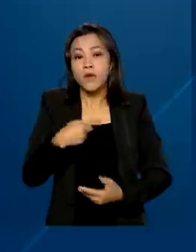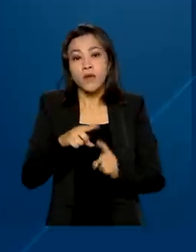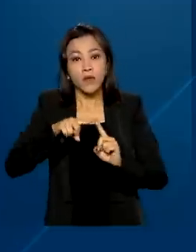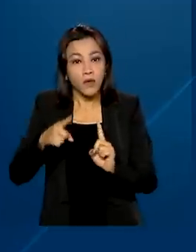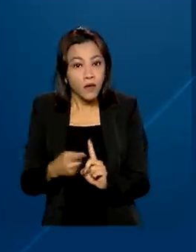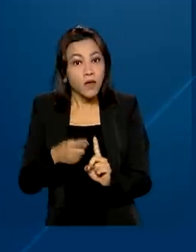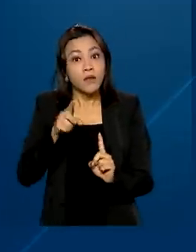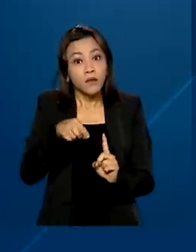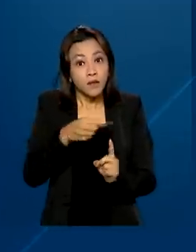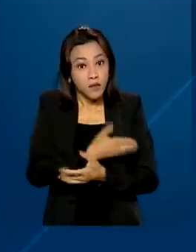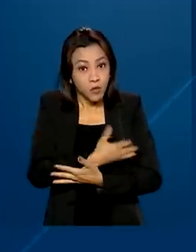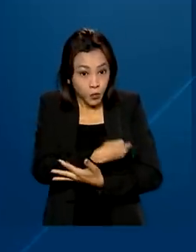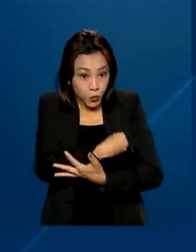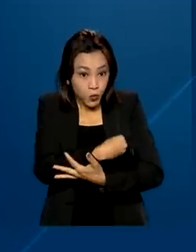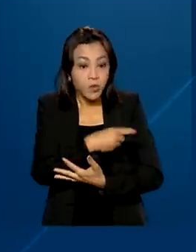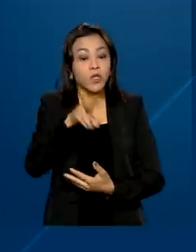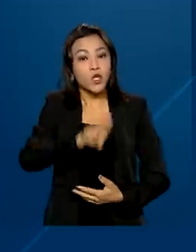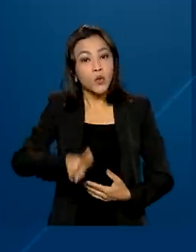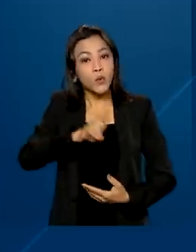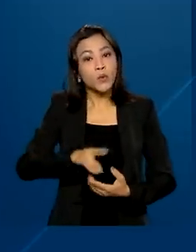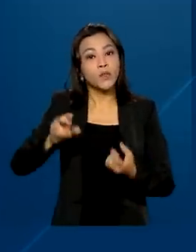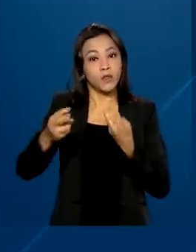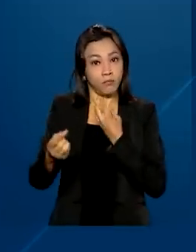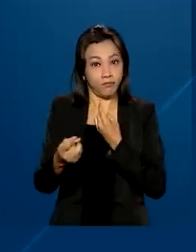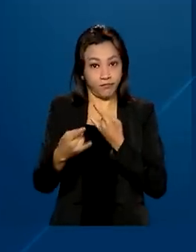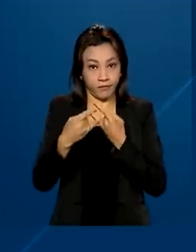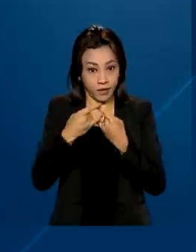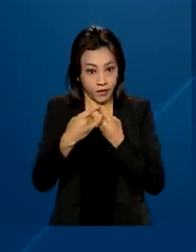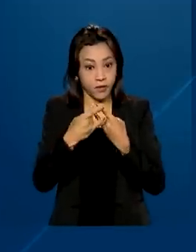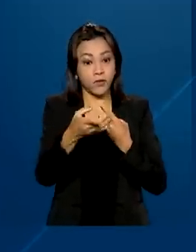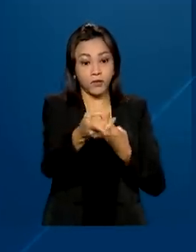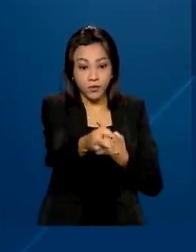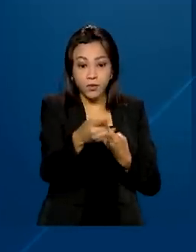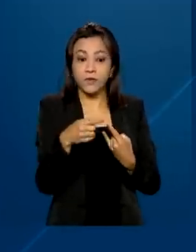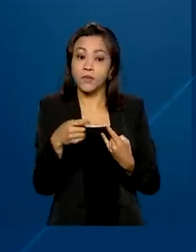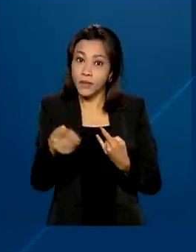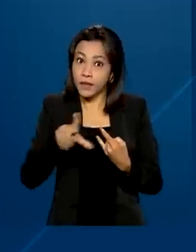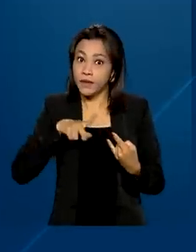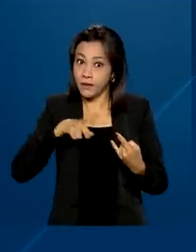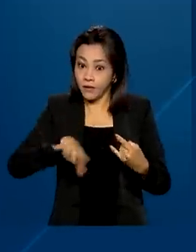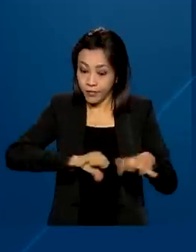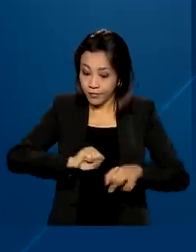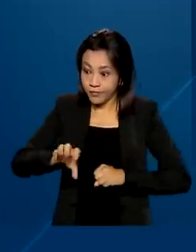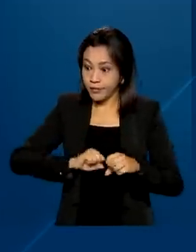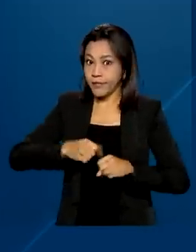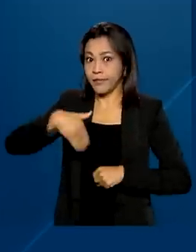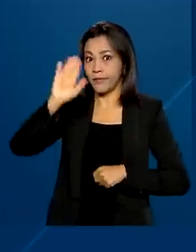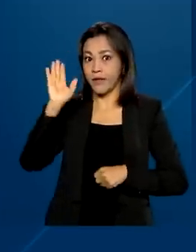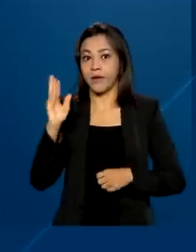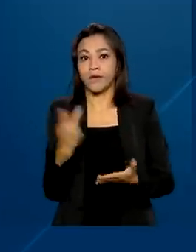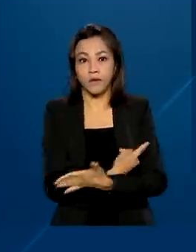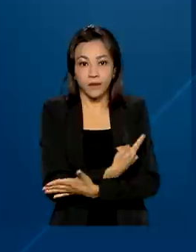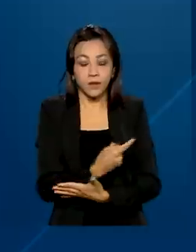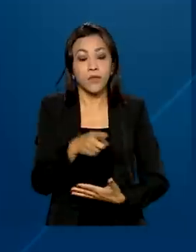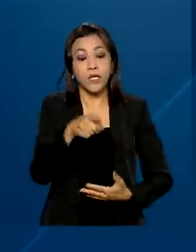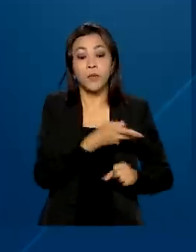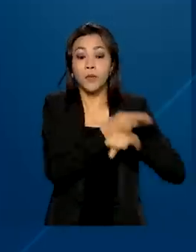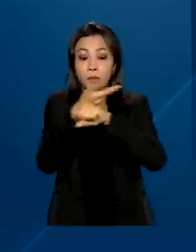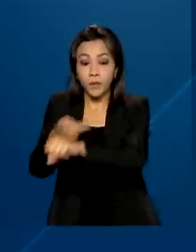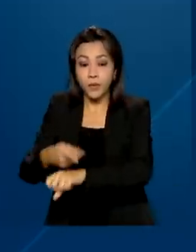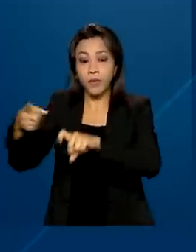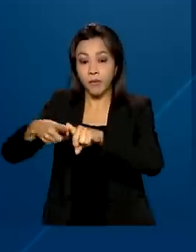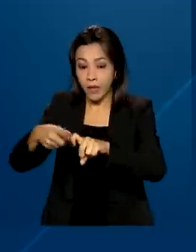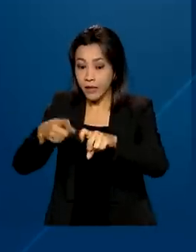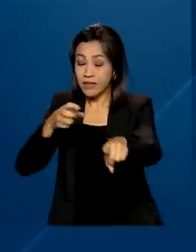sexuais, uma vez que a transmissão pelo contato íntimo tem sido a mais frequente e que procurem assistência médica caso